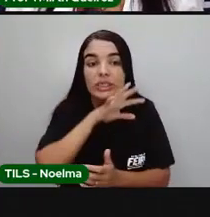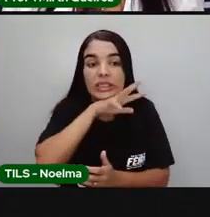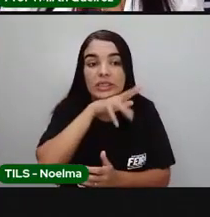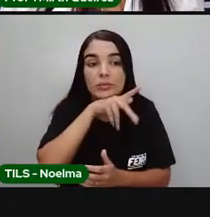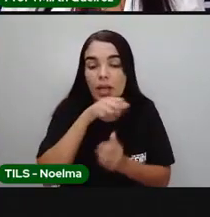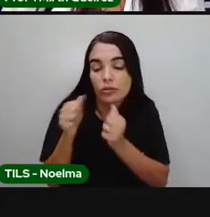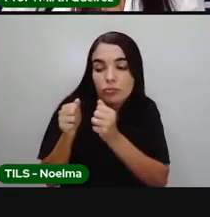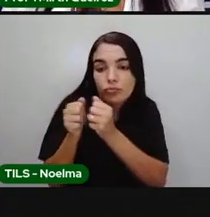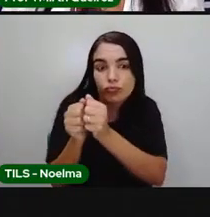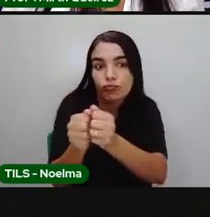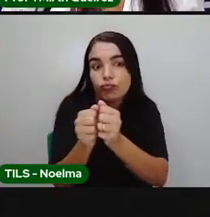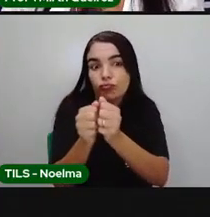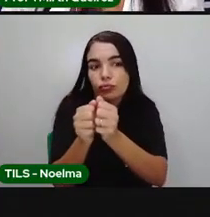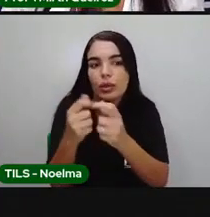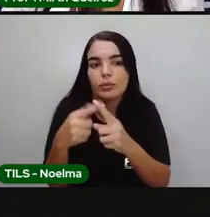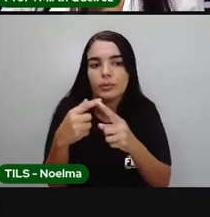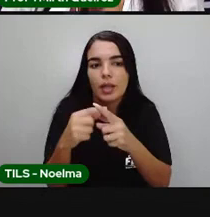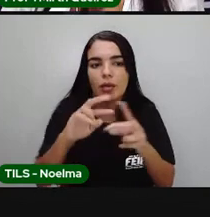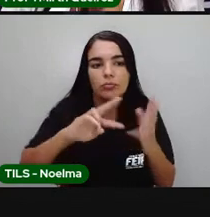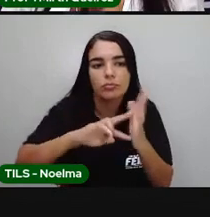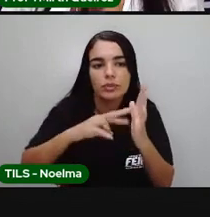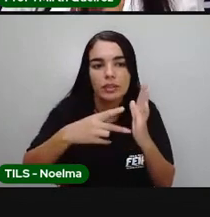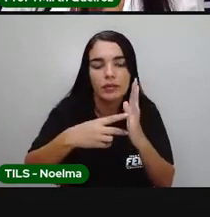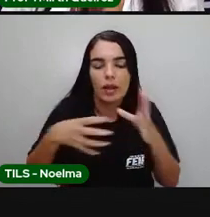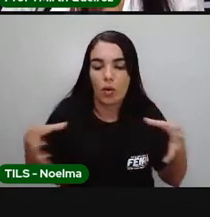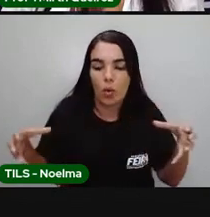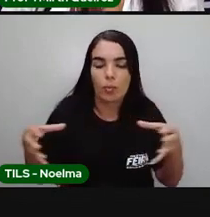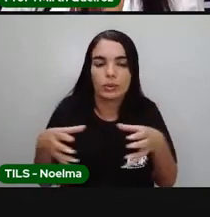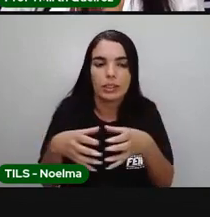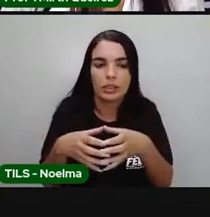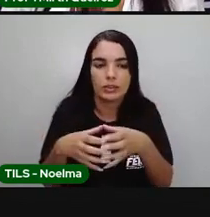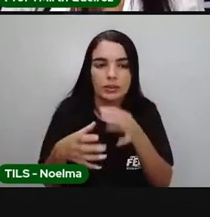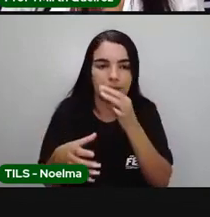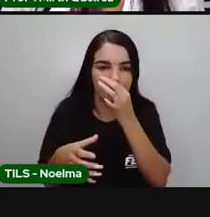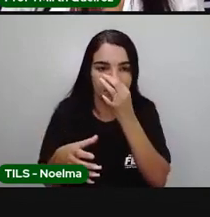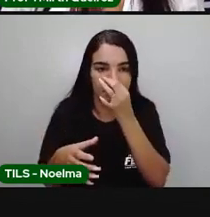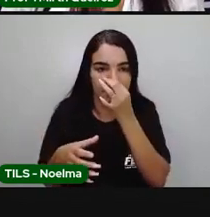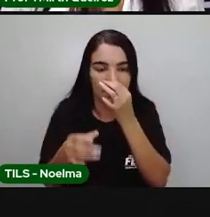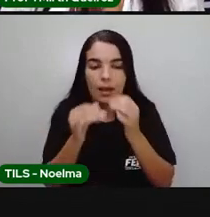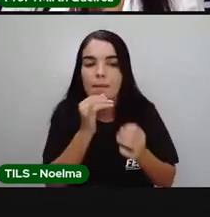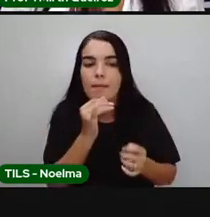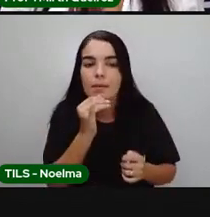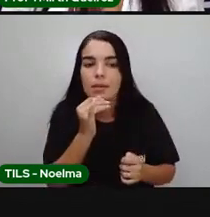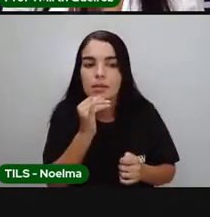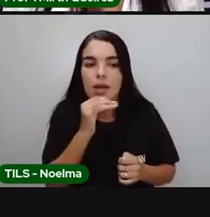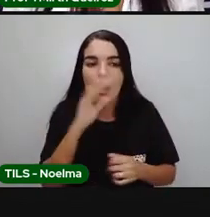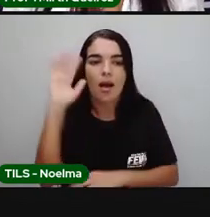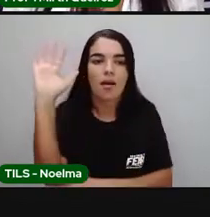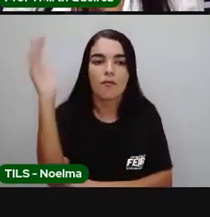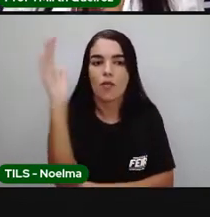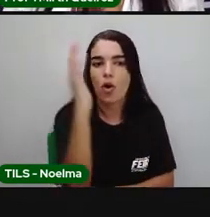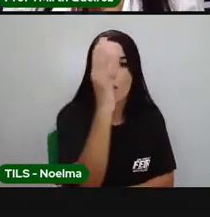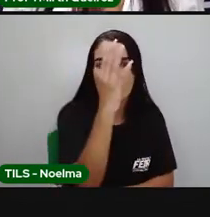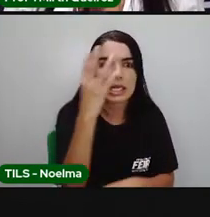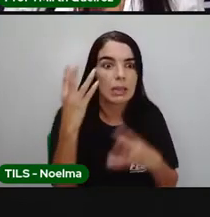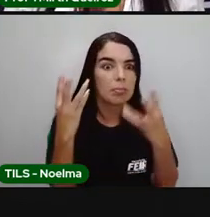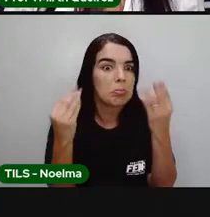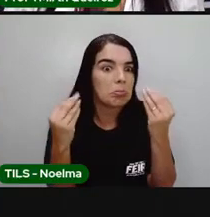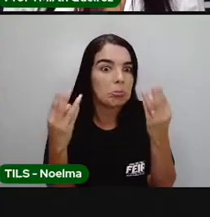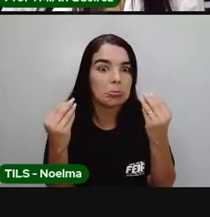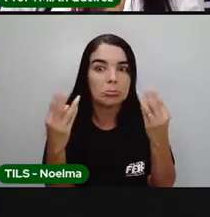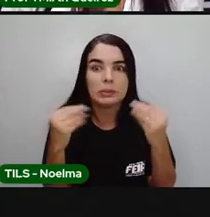área. Então, a gente vai dizer aí, numa floresta, por exemplo, nós temos uma comunidade imensa, né? Nós temos